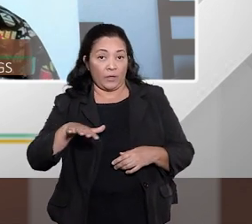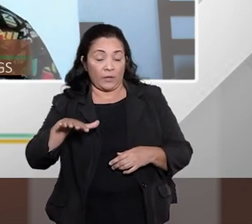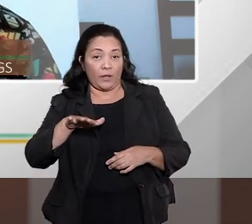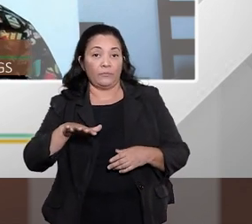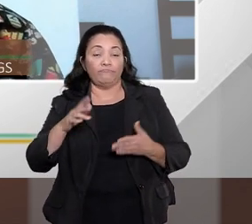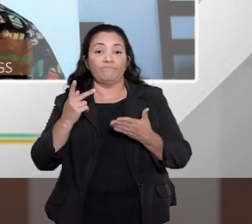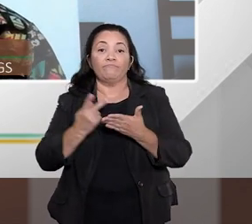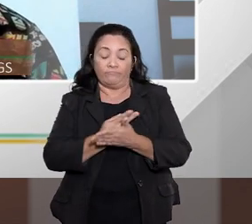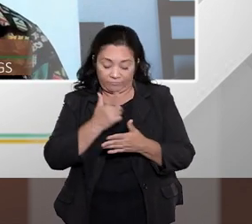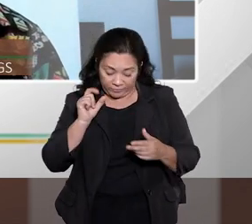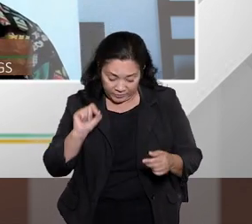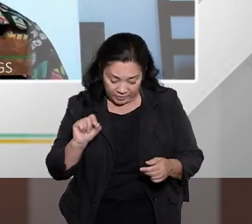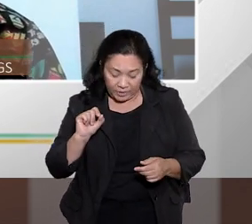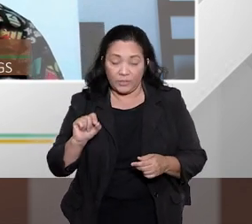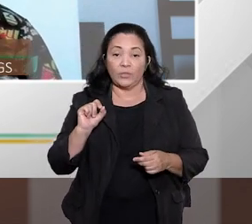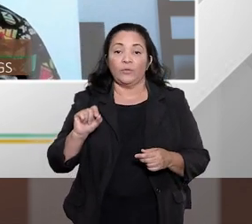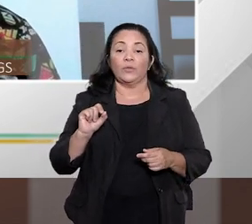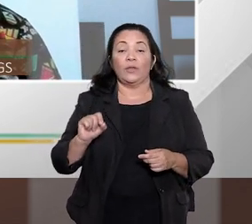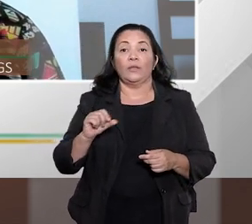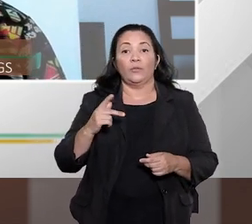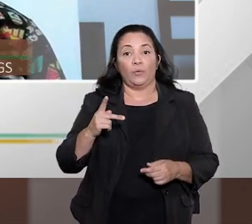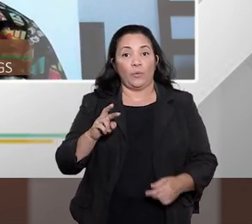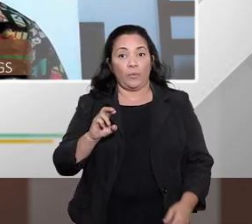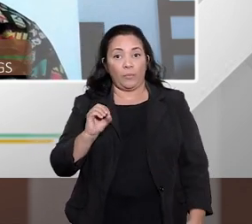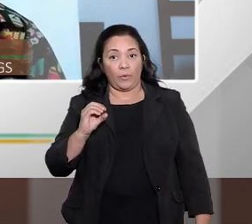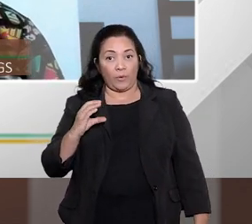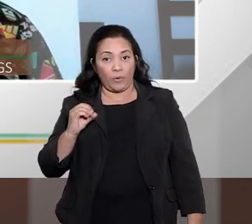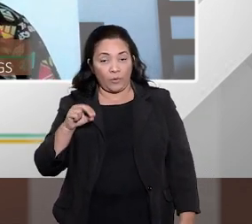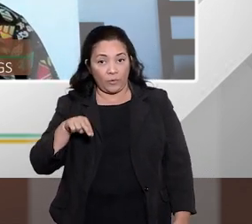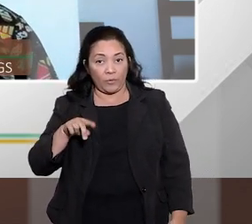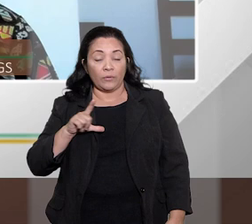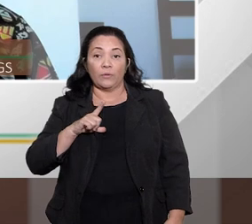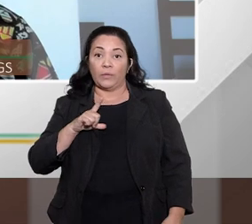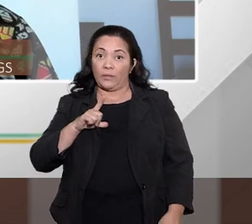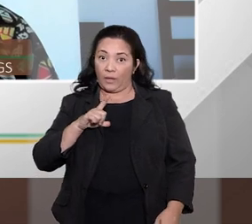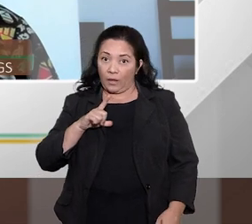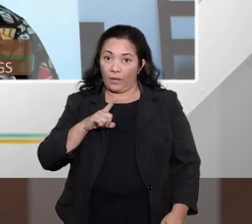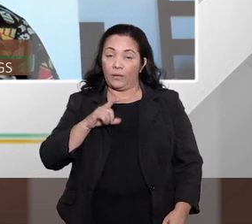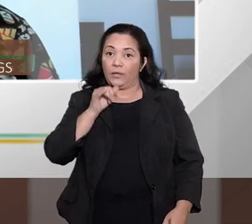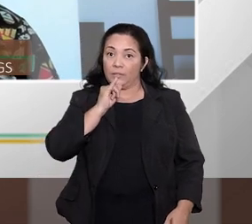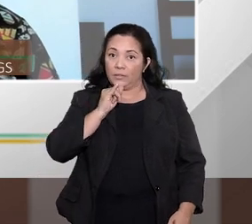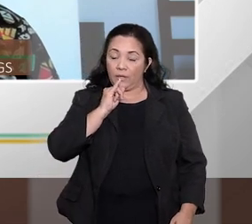continua havendo né junto com os PROCONs uma série de